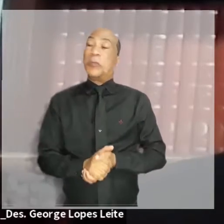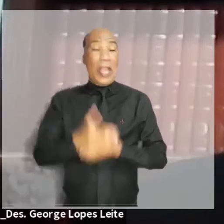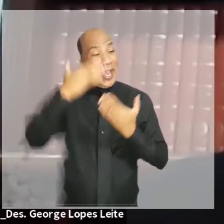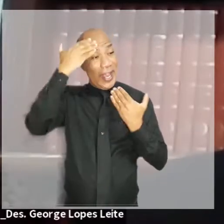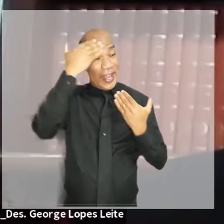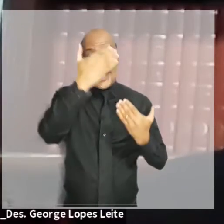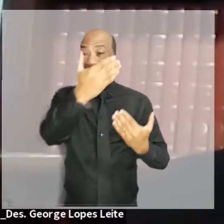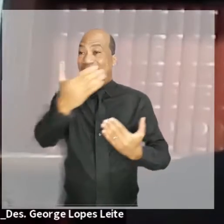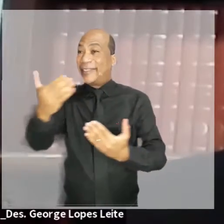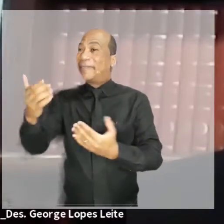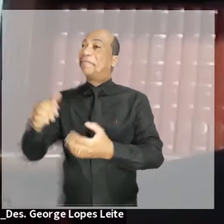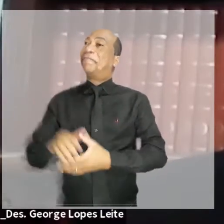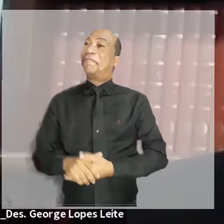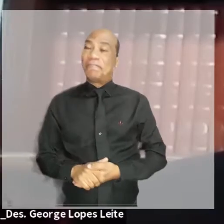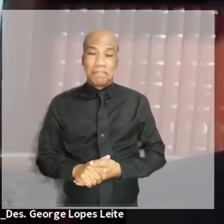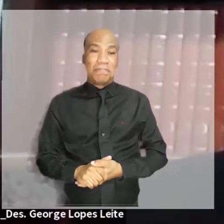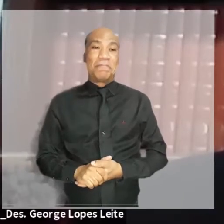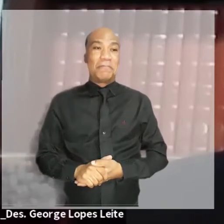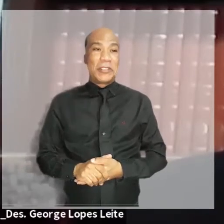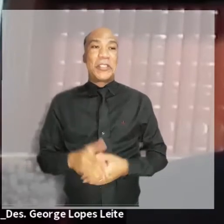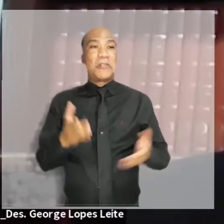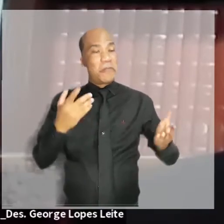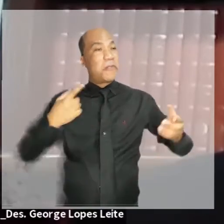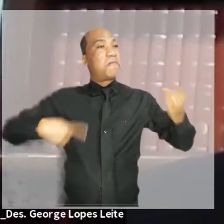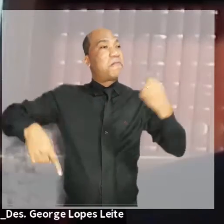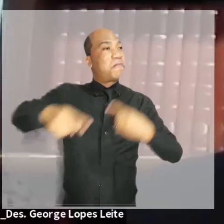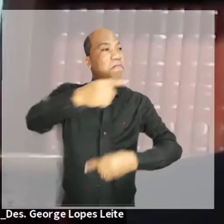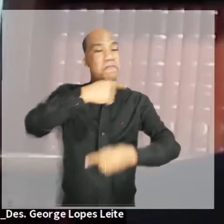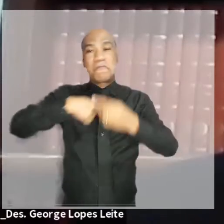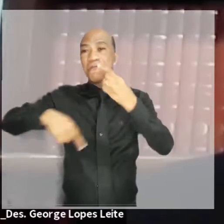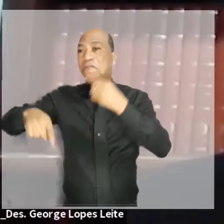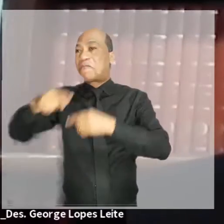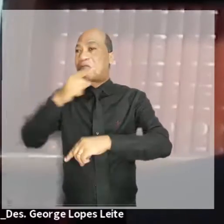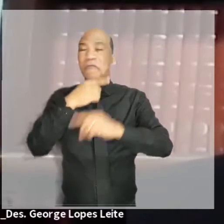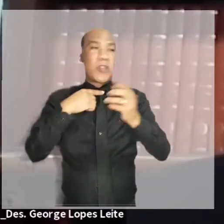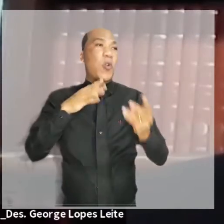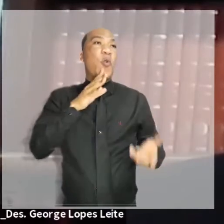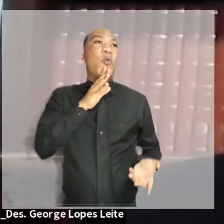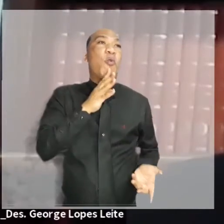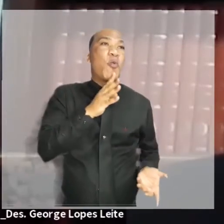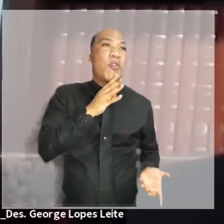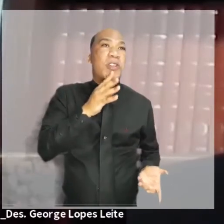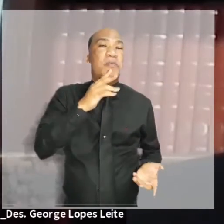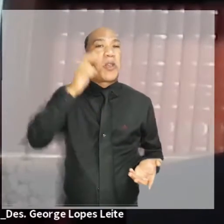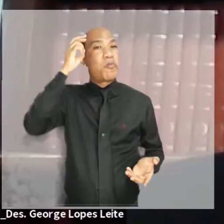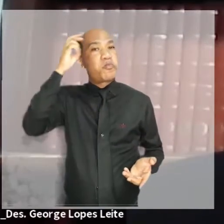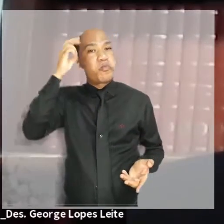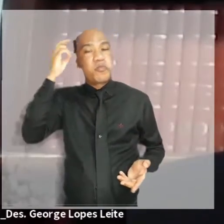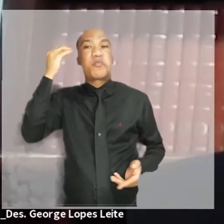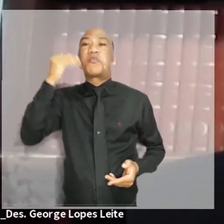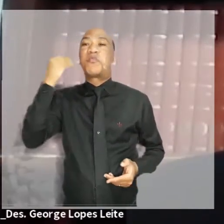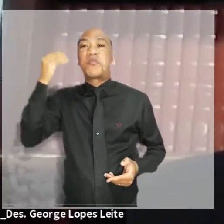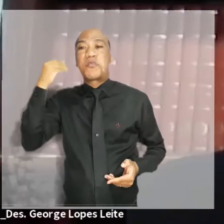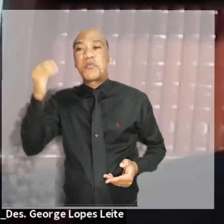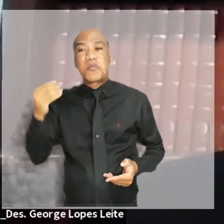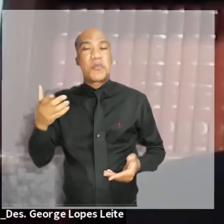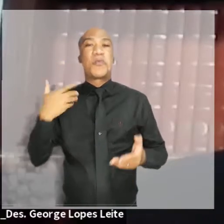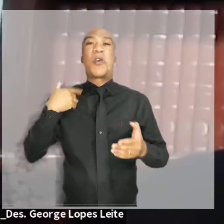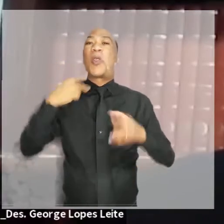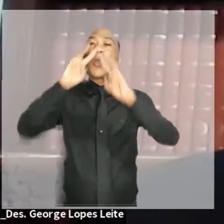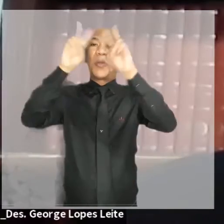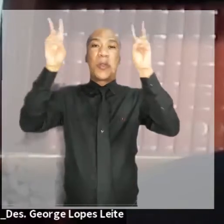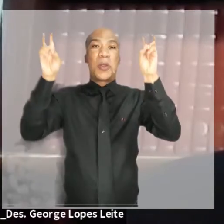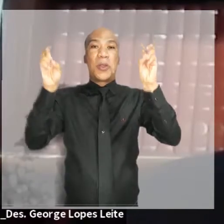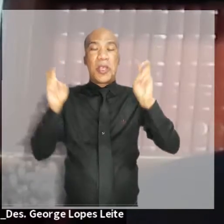Gomes, e externando, desde logo, nossos sinceros agradecimentos por concordarem e compartilharem conosco seus conhecimentos